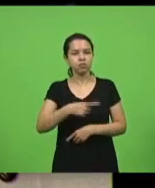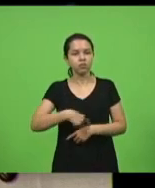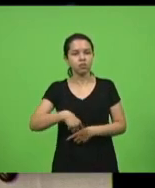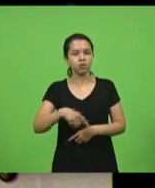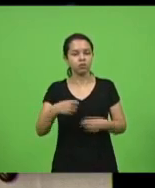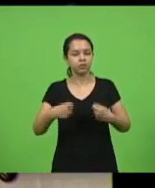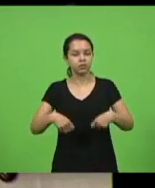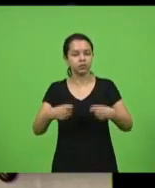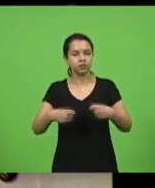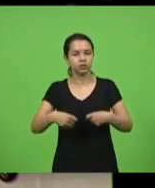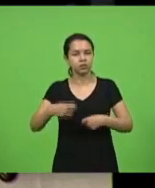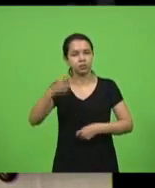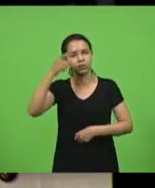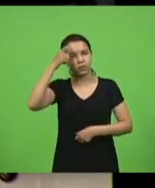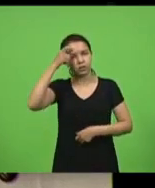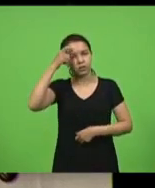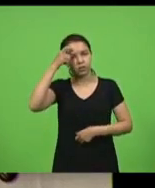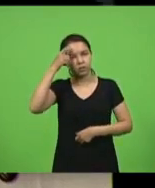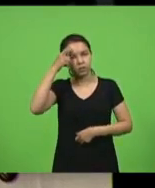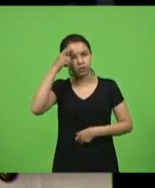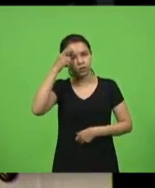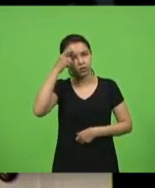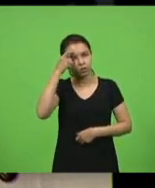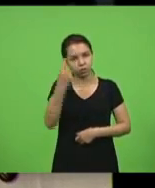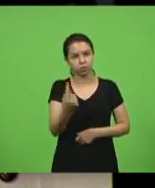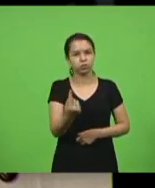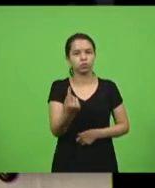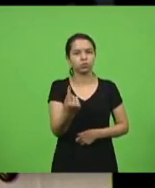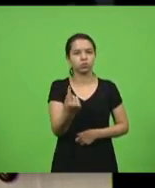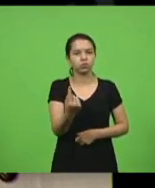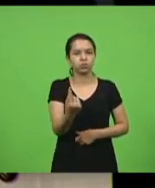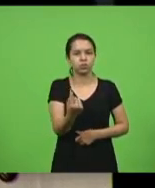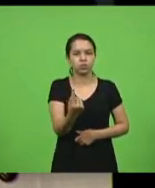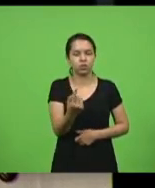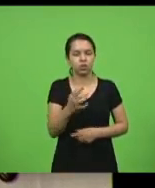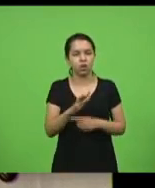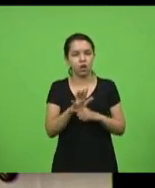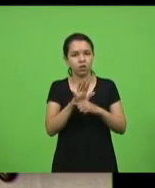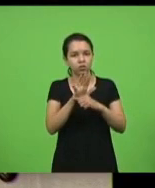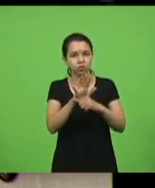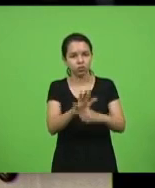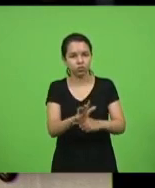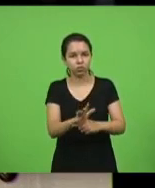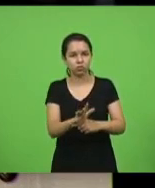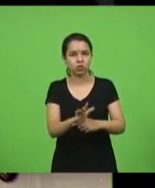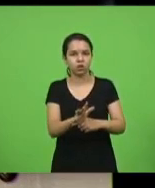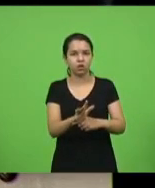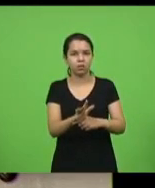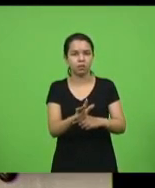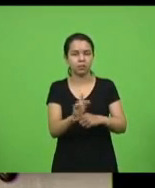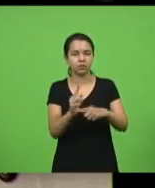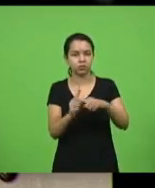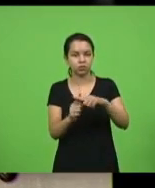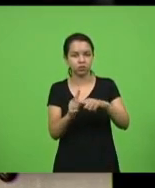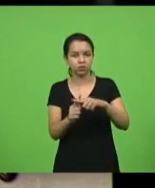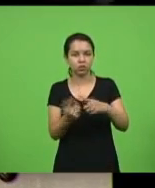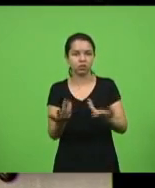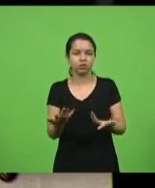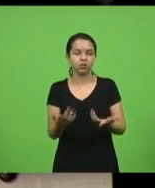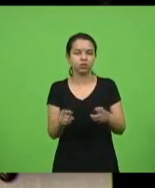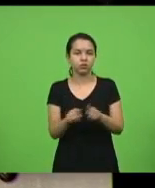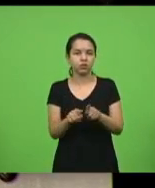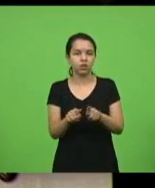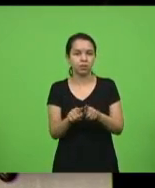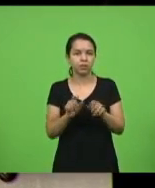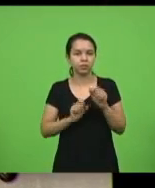único que traga otimismo, esperança. Eu acho que o maior desafio do